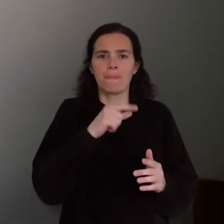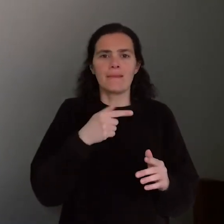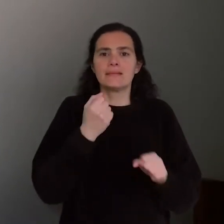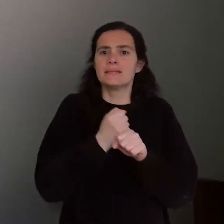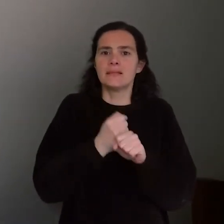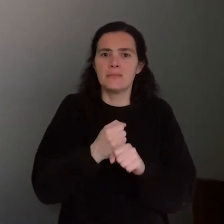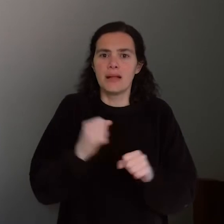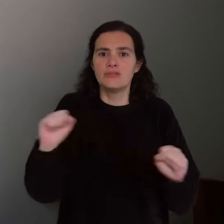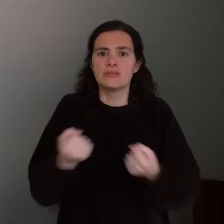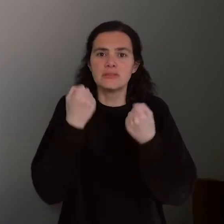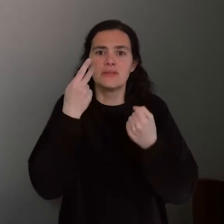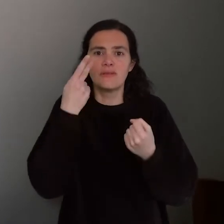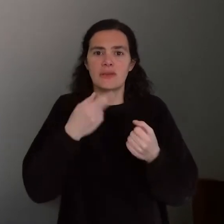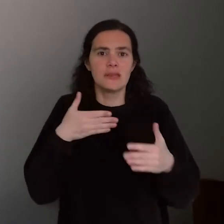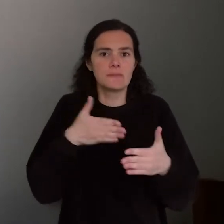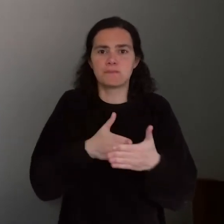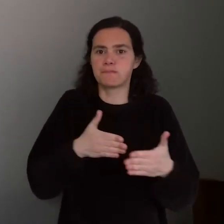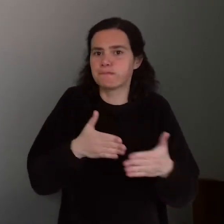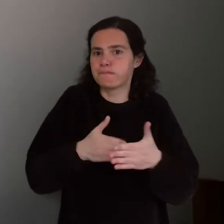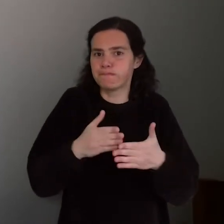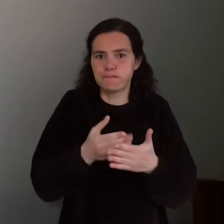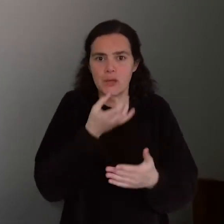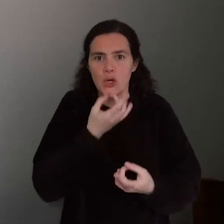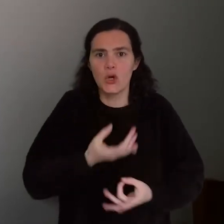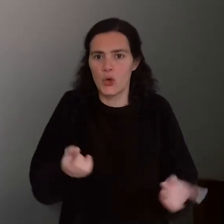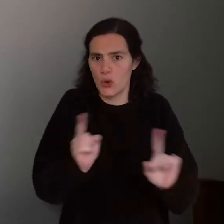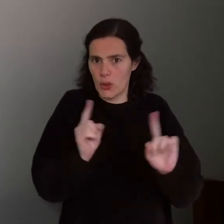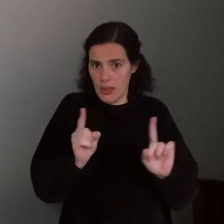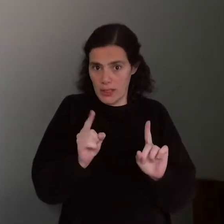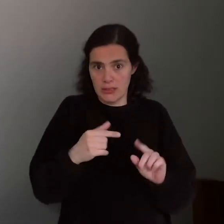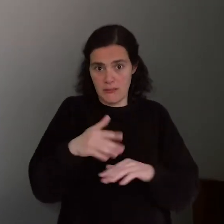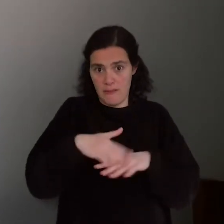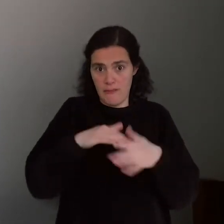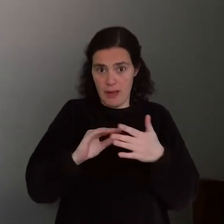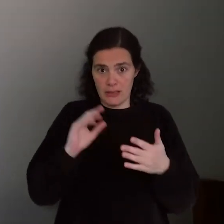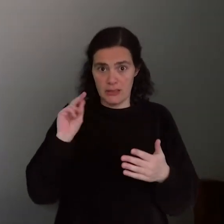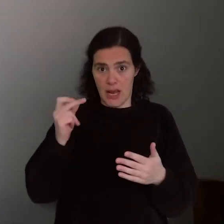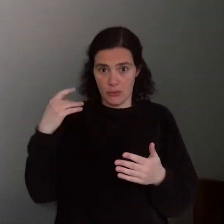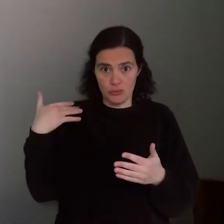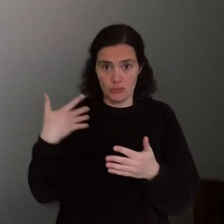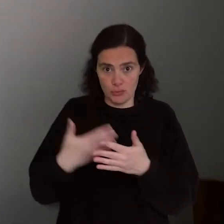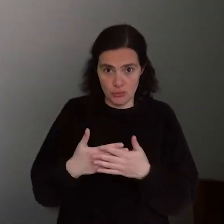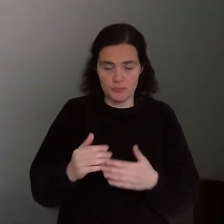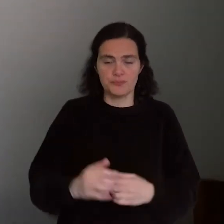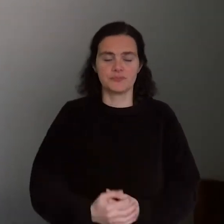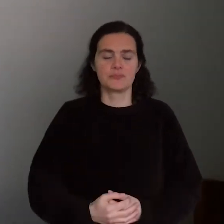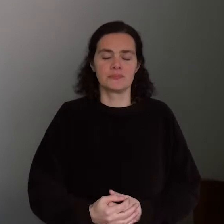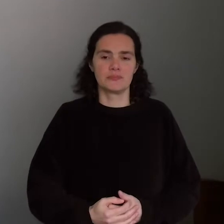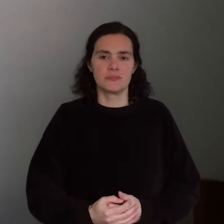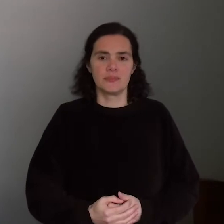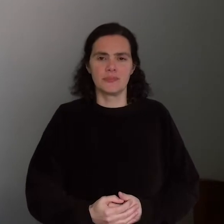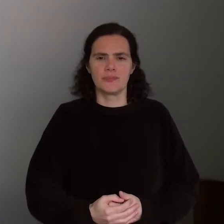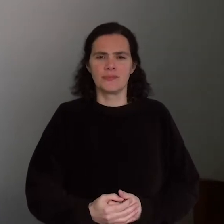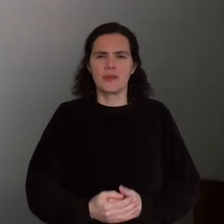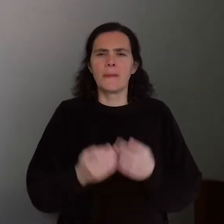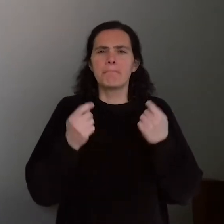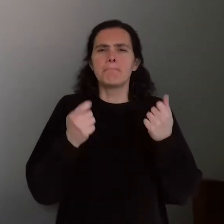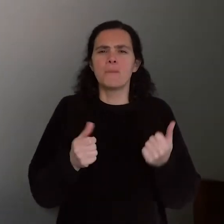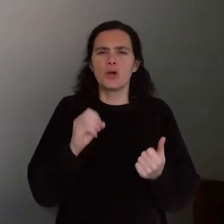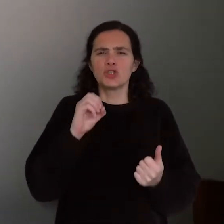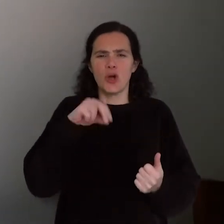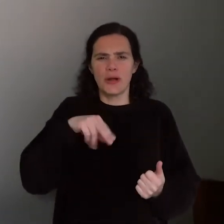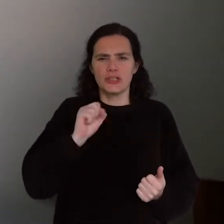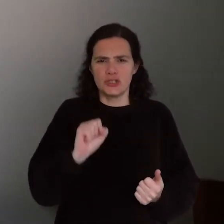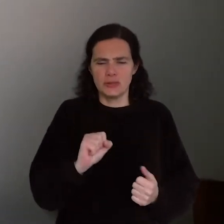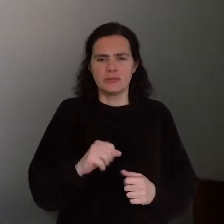trabalho de salvar vidas, que é aquilo que têm feito nos últimos anos. As poucas ONGs